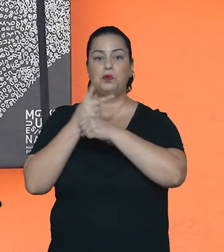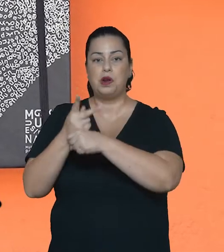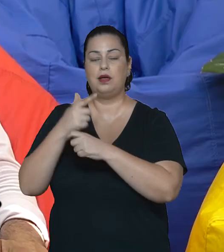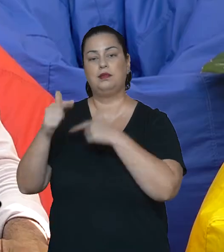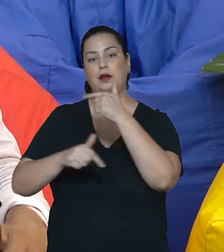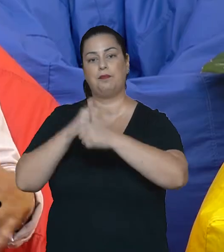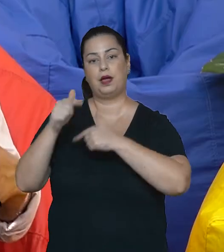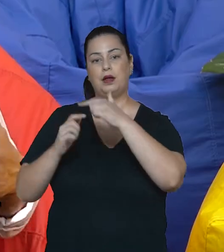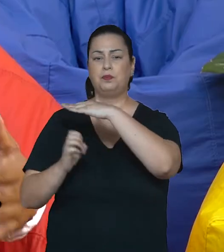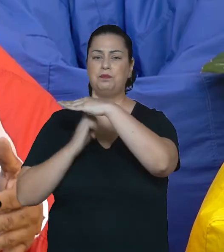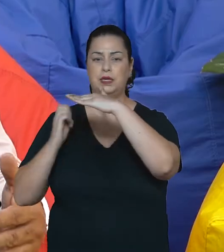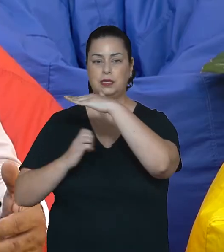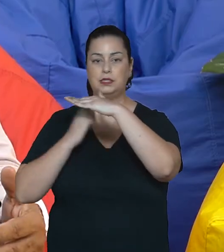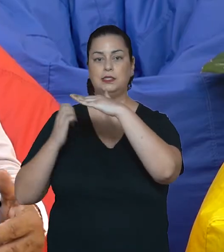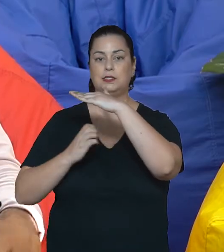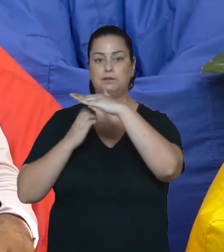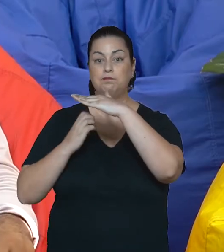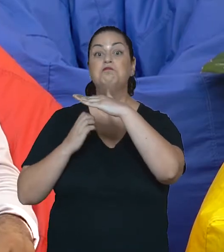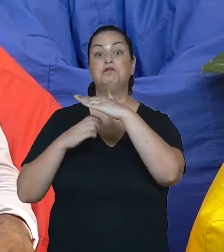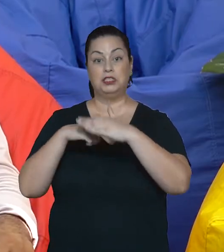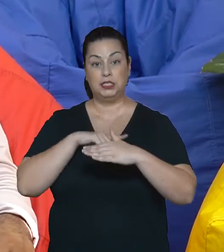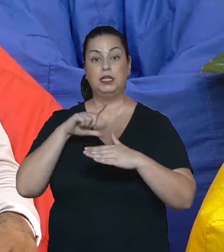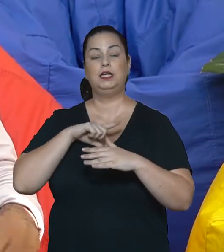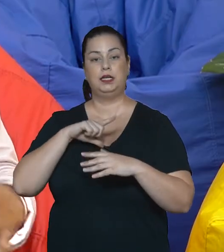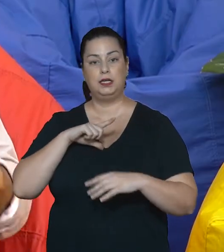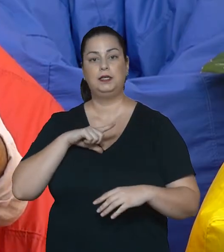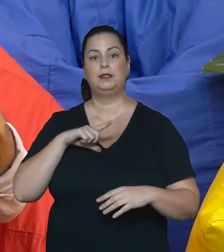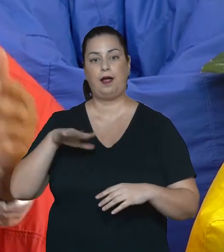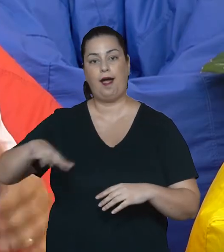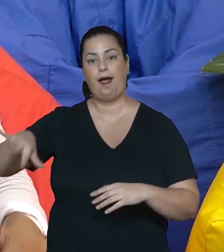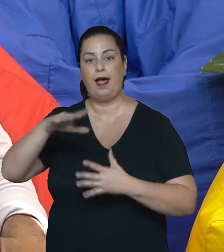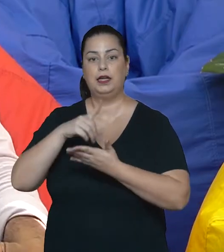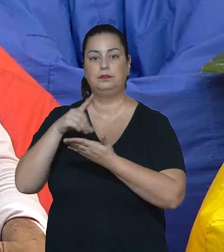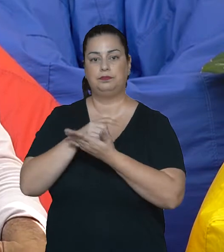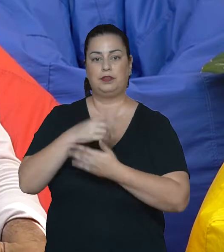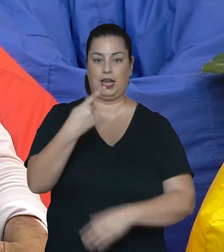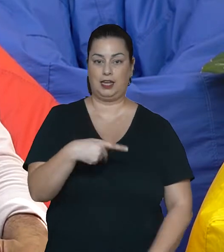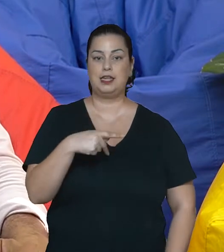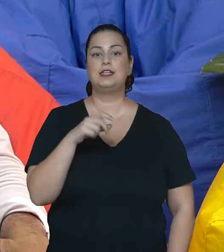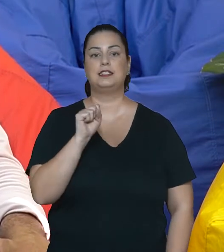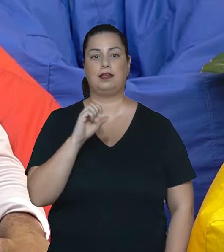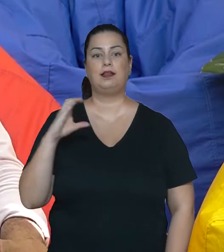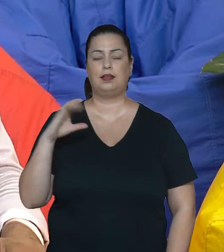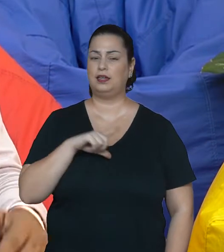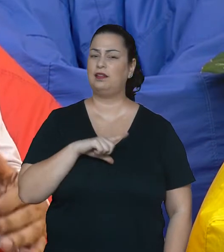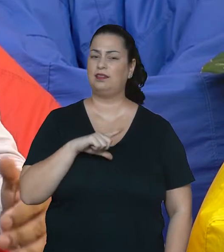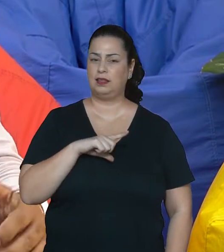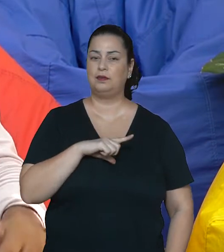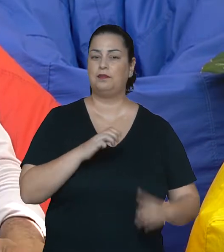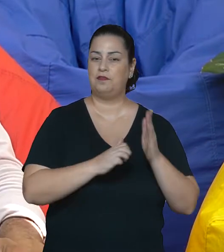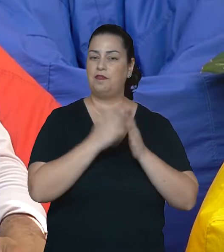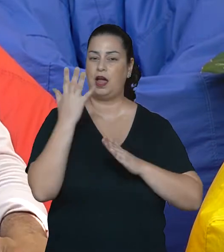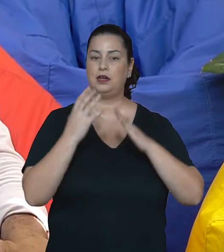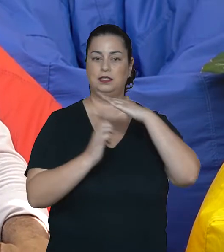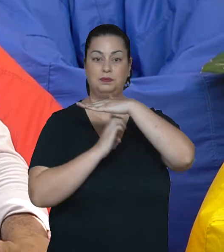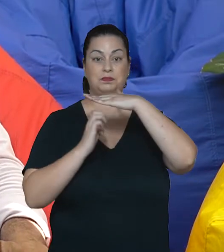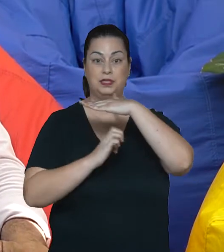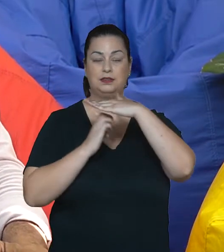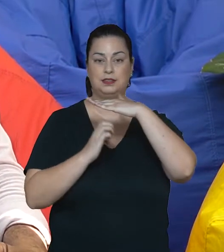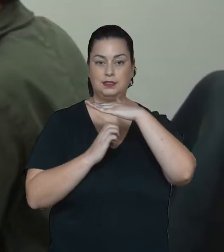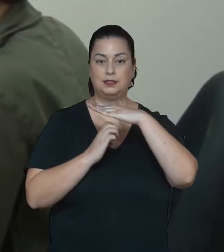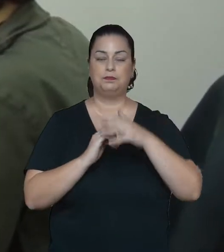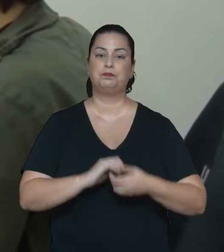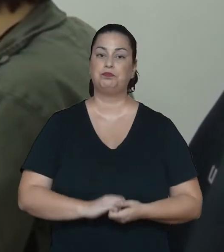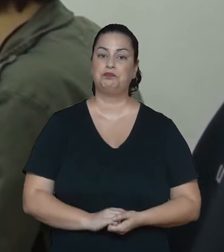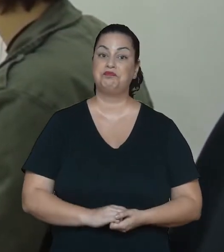empresa que tenha demandas de design. Existem várias empresas aqui no Estado que podem ofertar serviços para design.